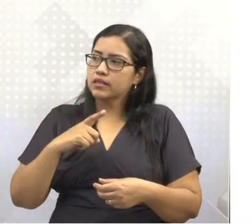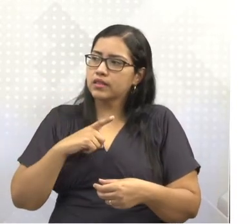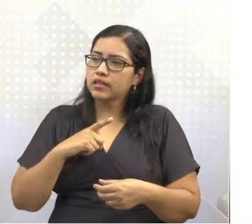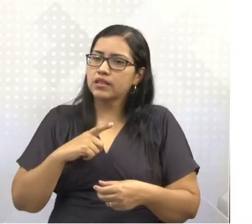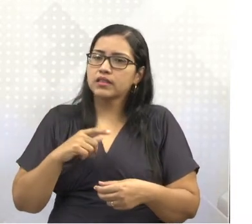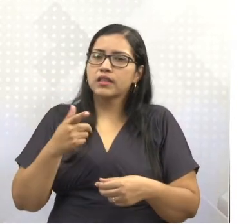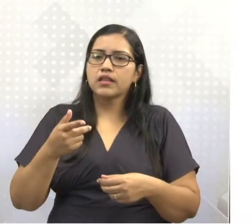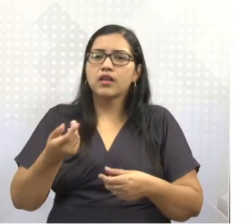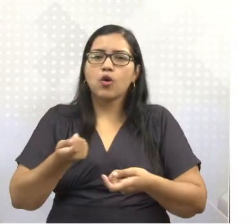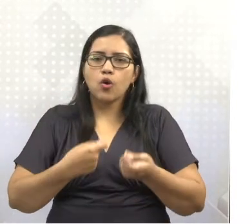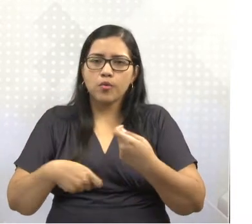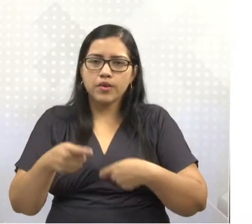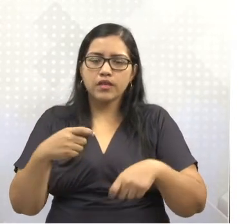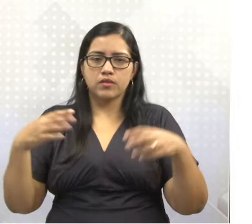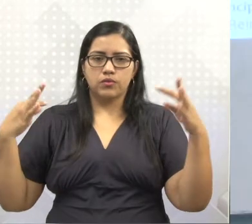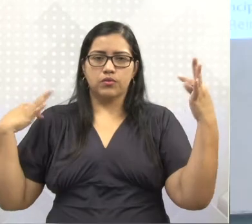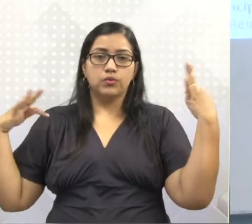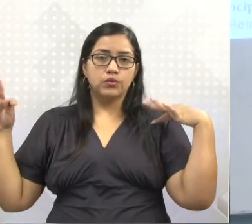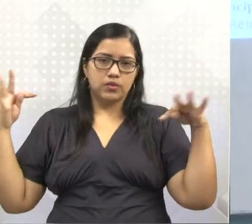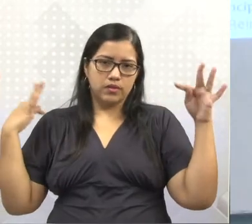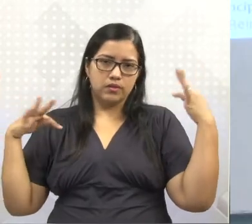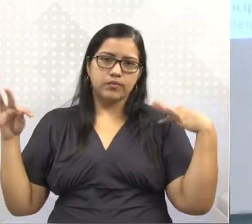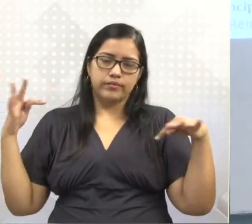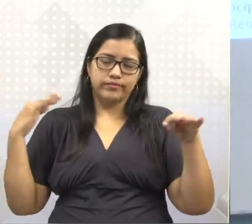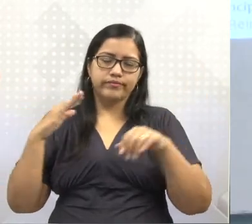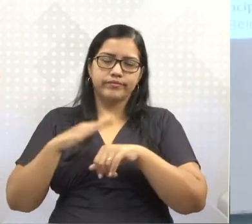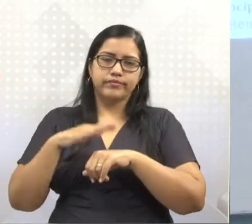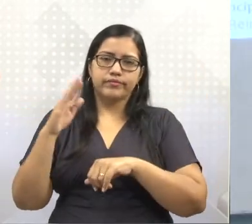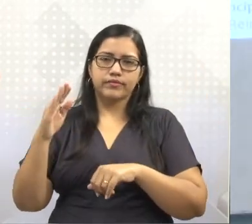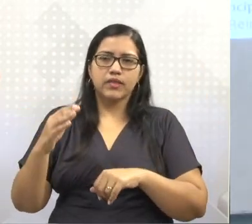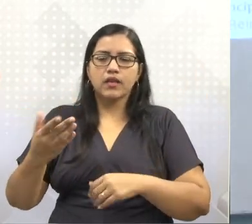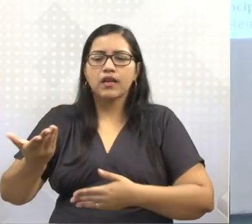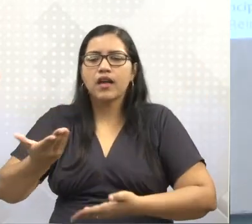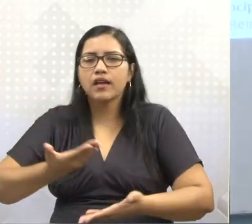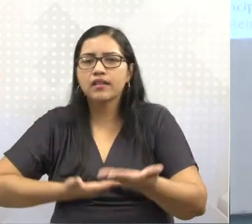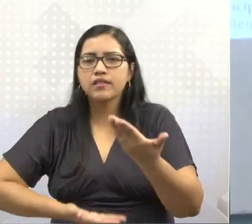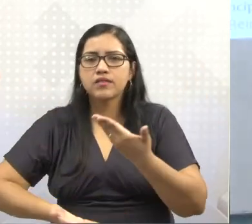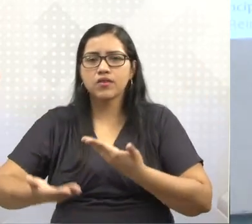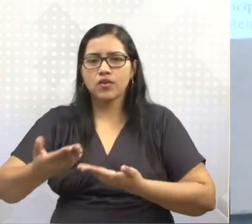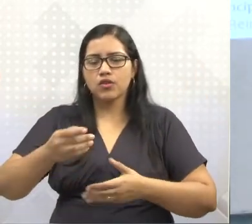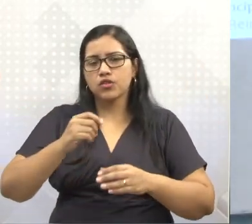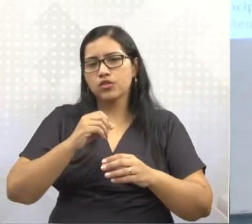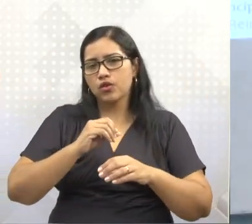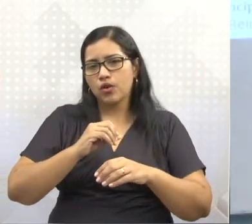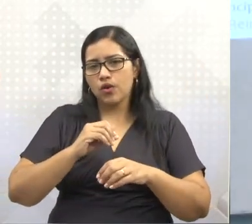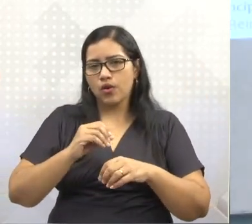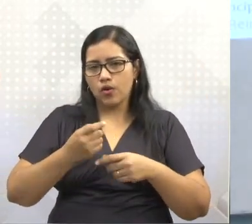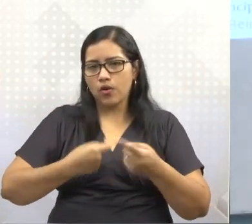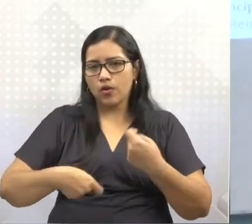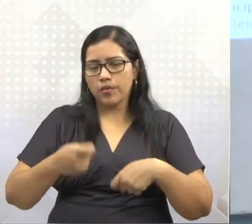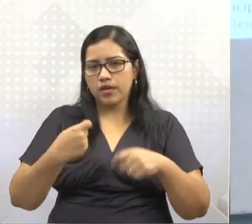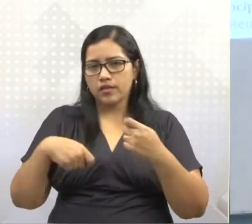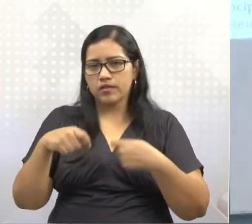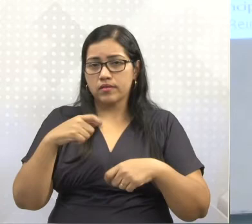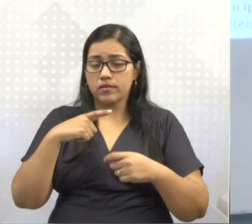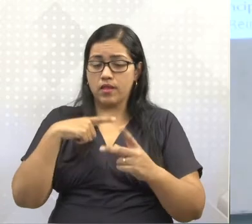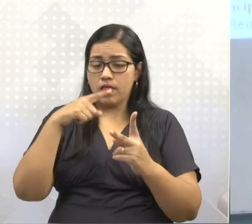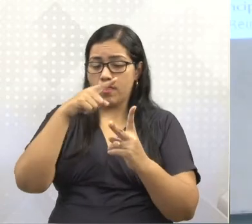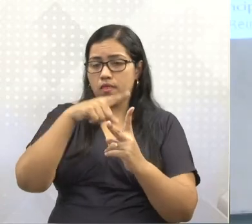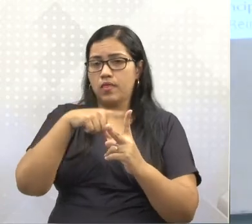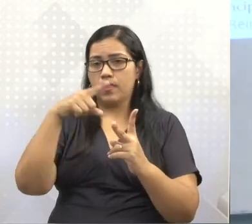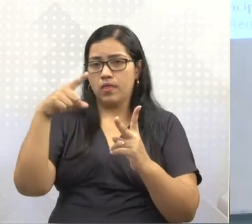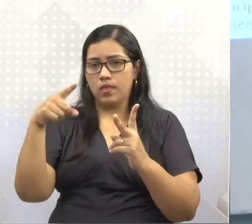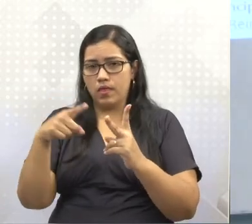questão do comércio e do turismo. O comércio, principalmente as relações comerciais, elas ocorrem entre os dois polos,